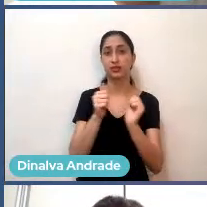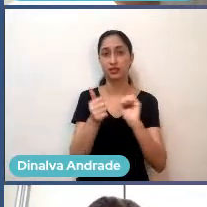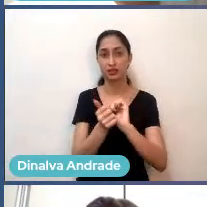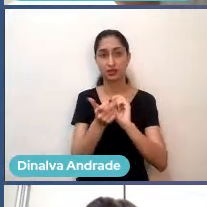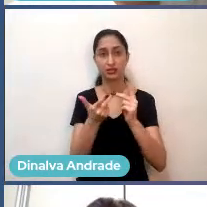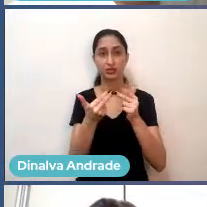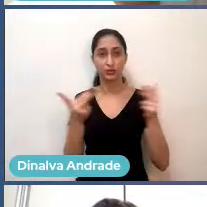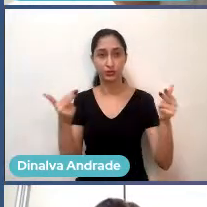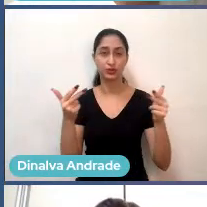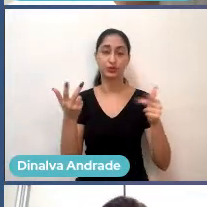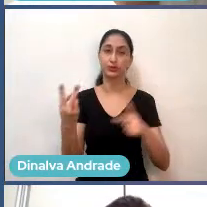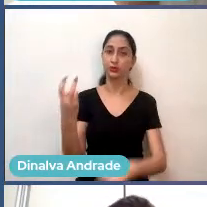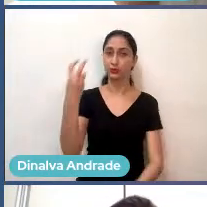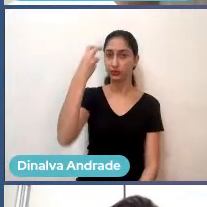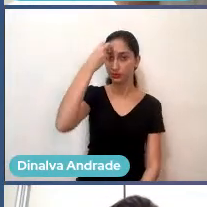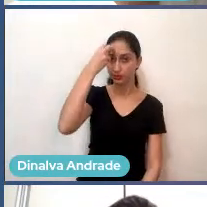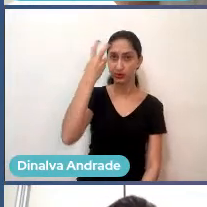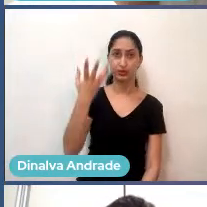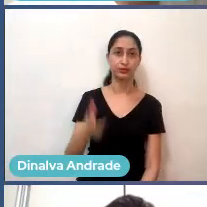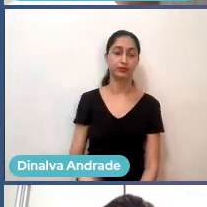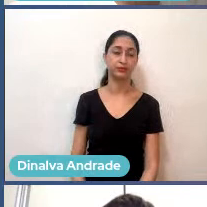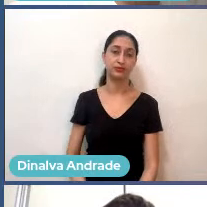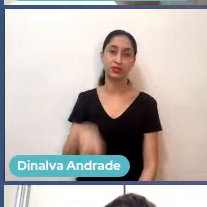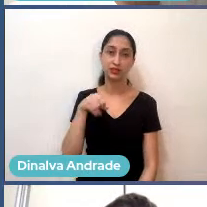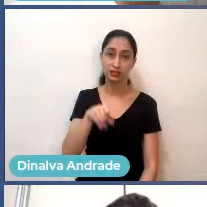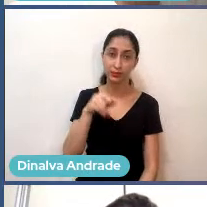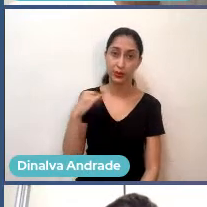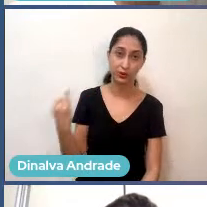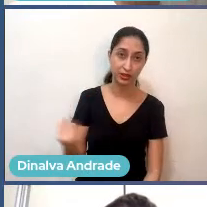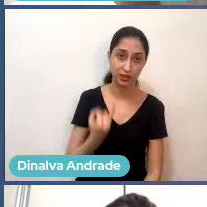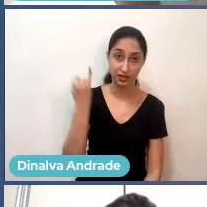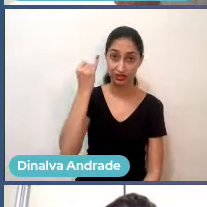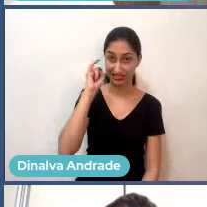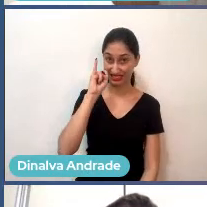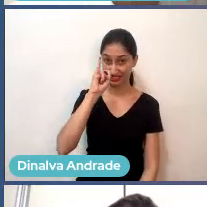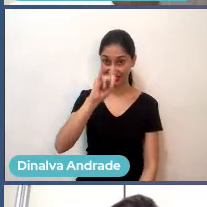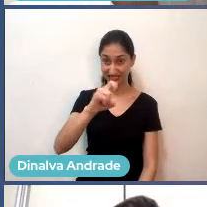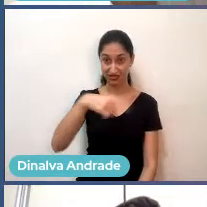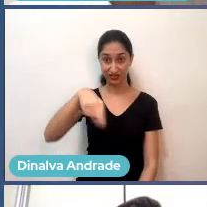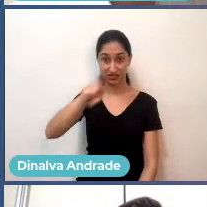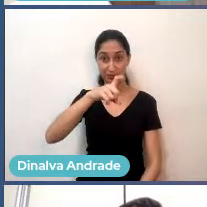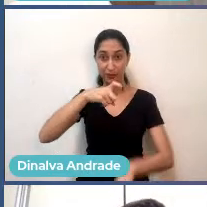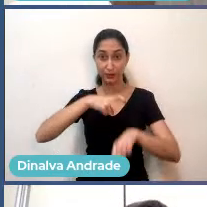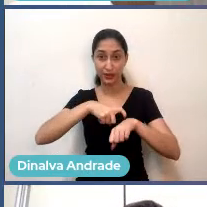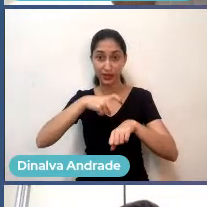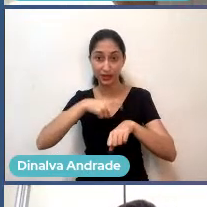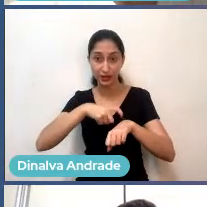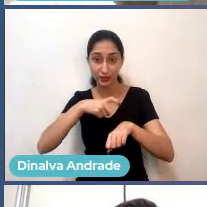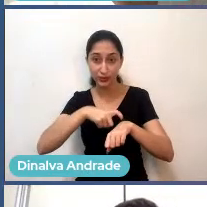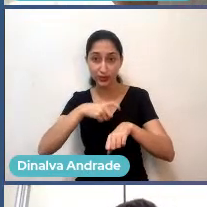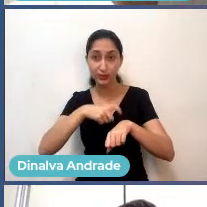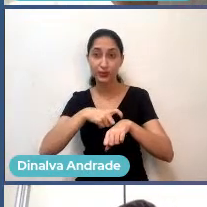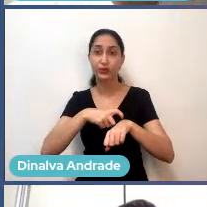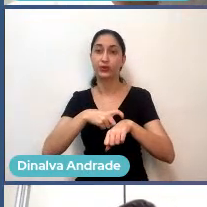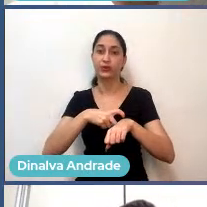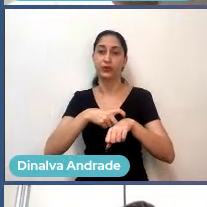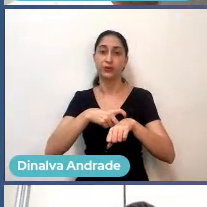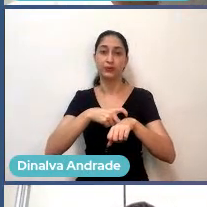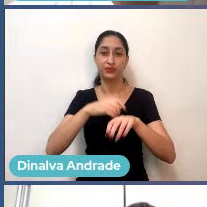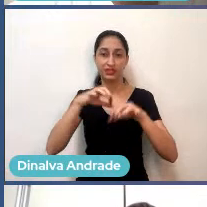cultura, isso é bem importante. Eu acho que quando a gente está num momento de offline, né, de, desculpa, dessa